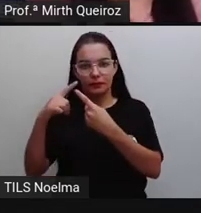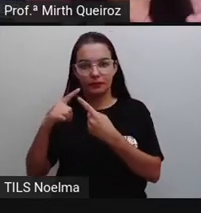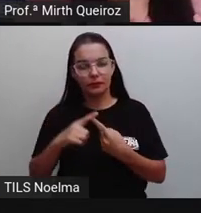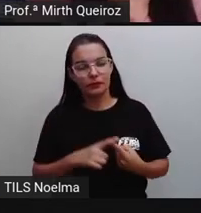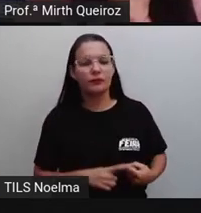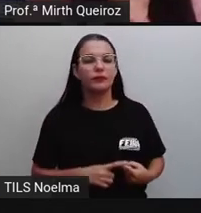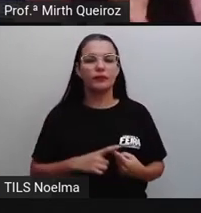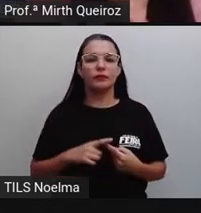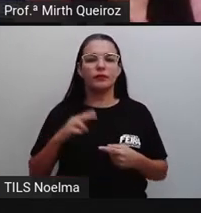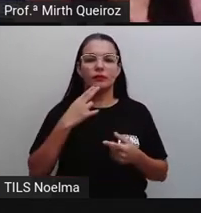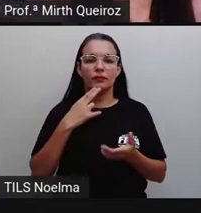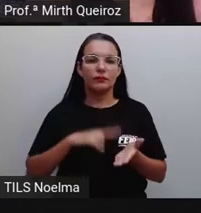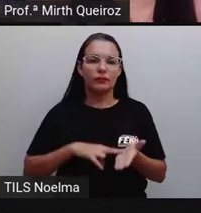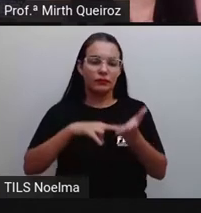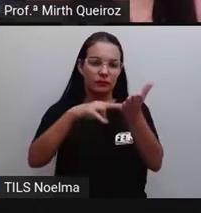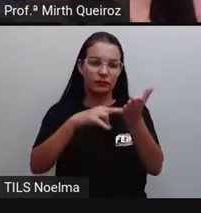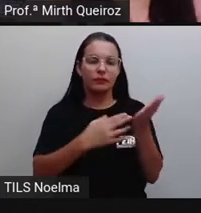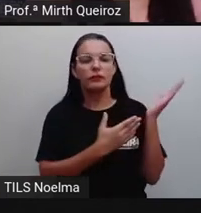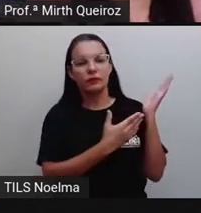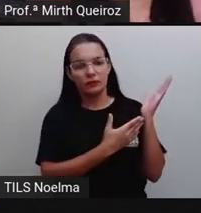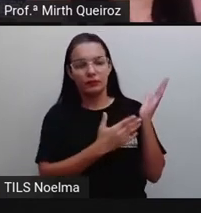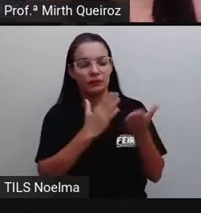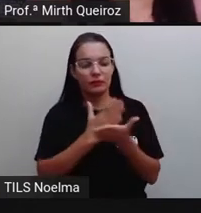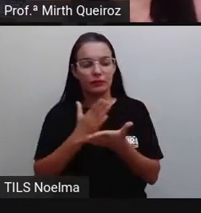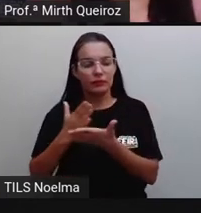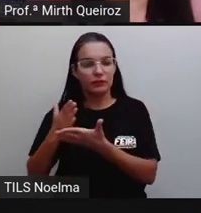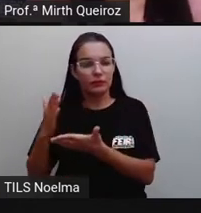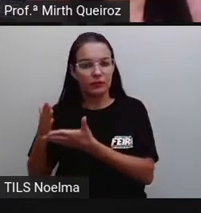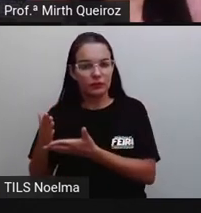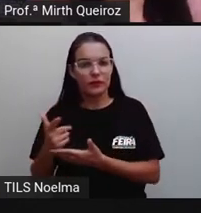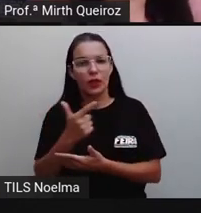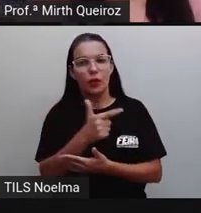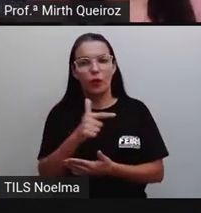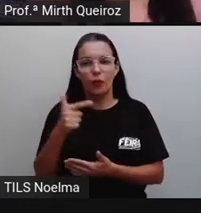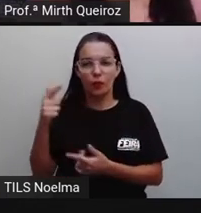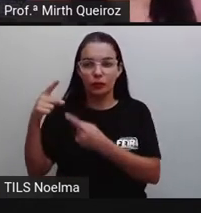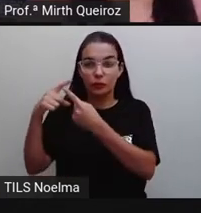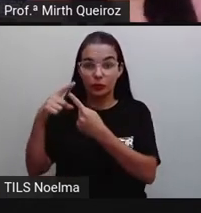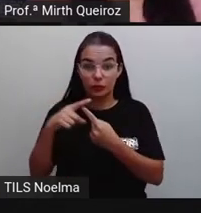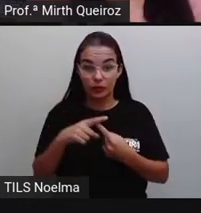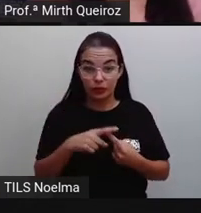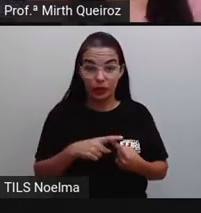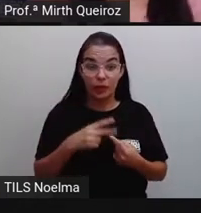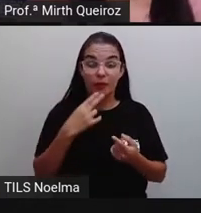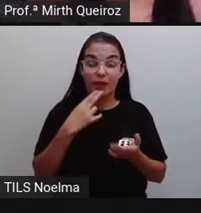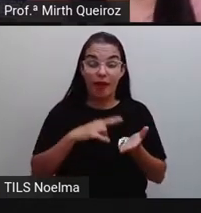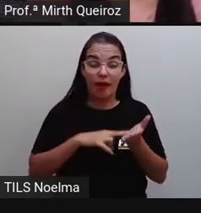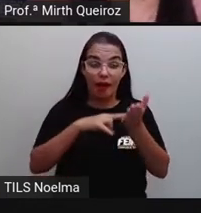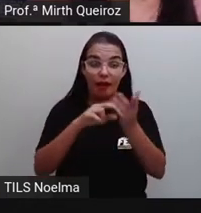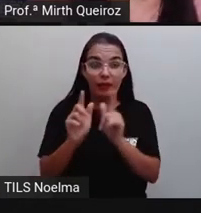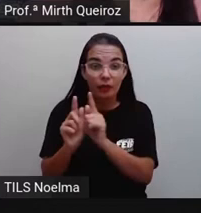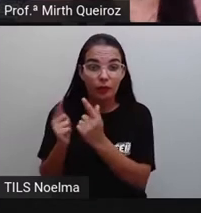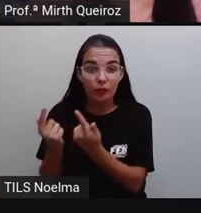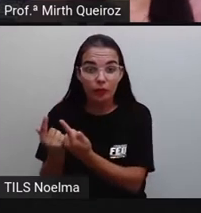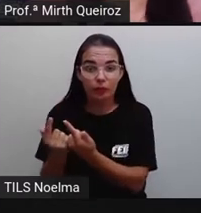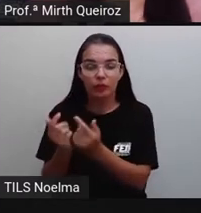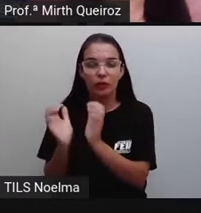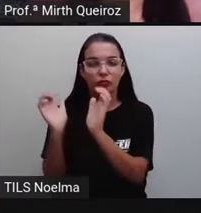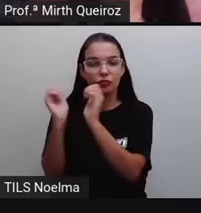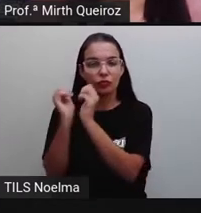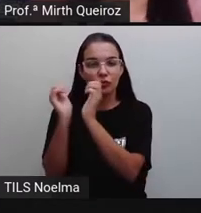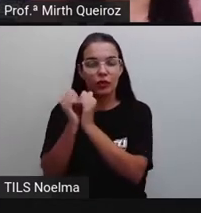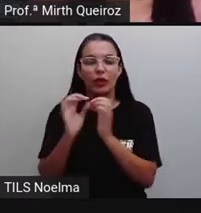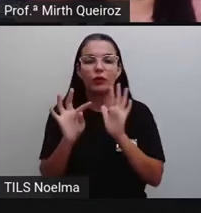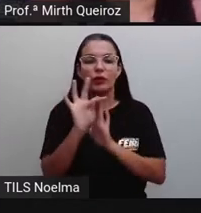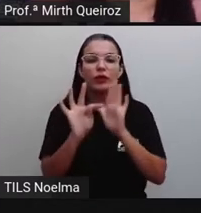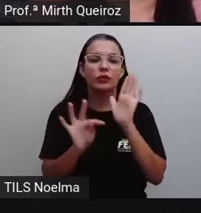e que são aí subdivididos, né? Em outros tipos, esses grupos de cartas. E qual a